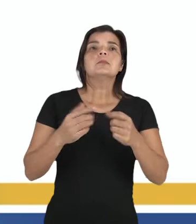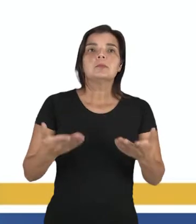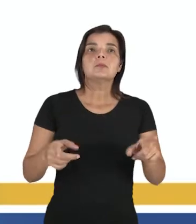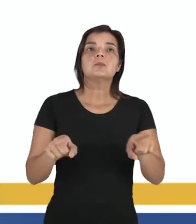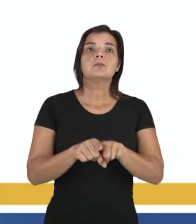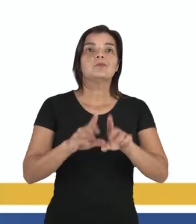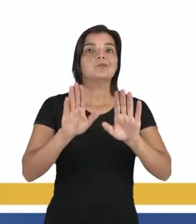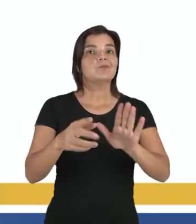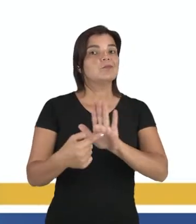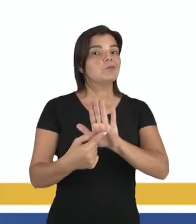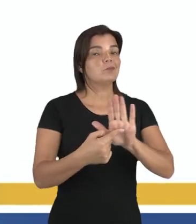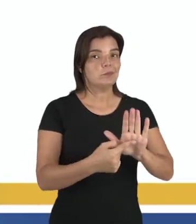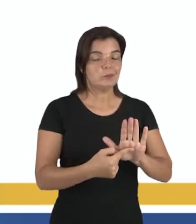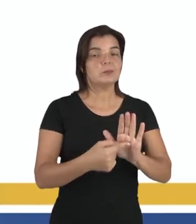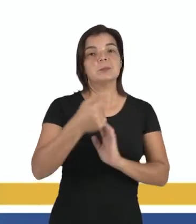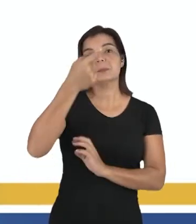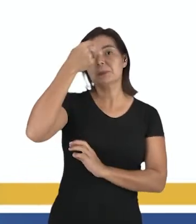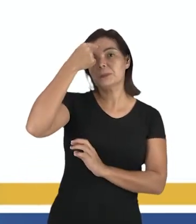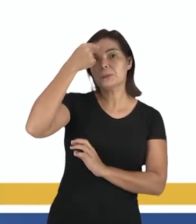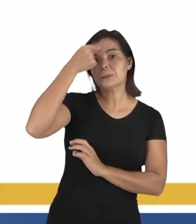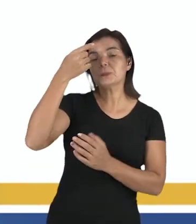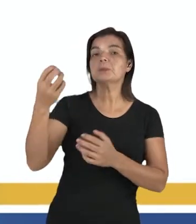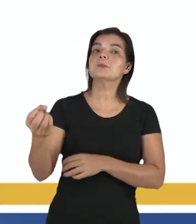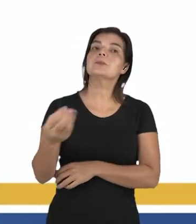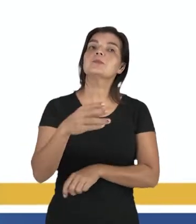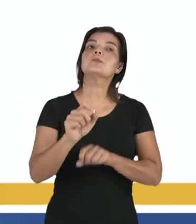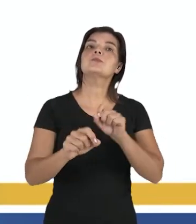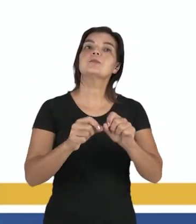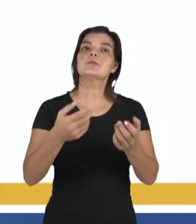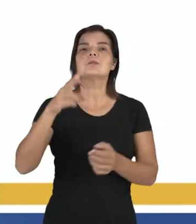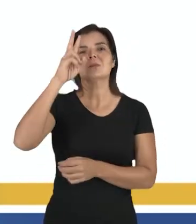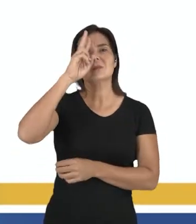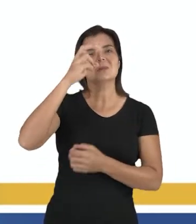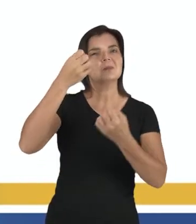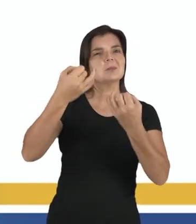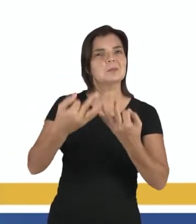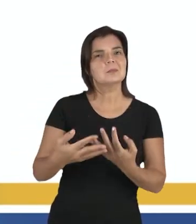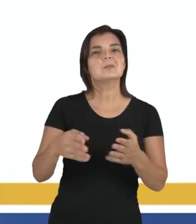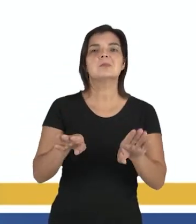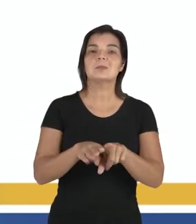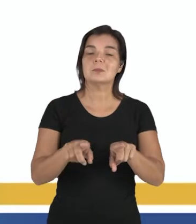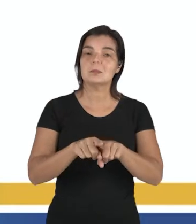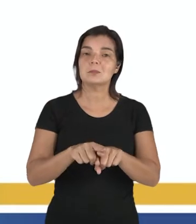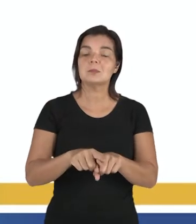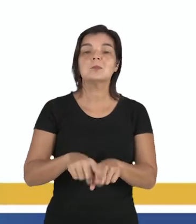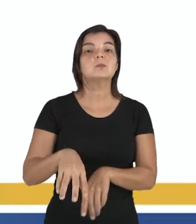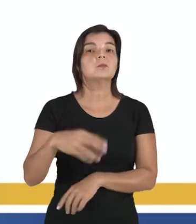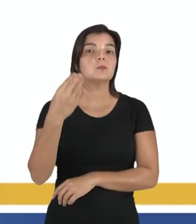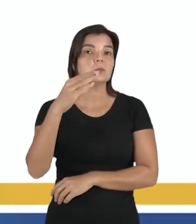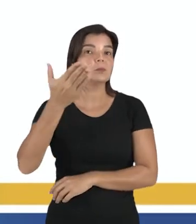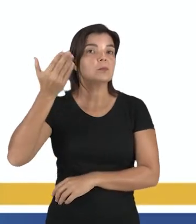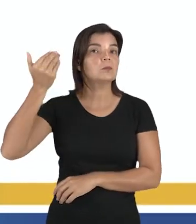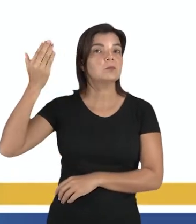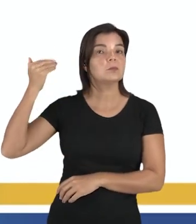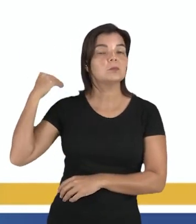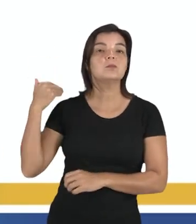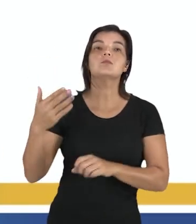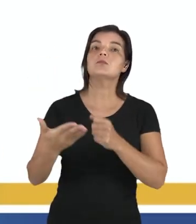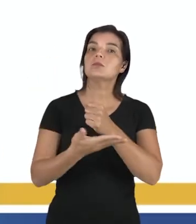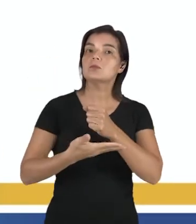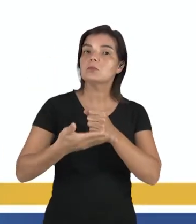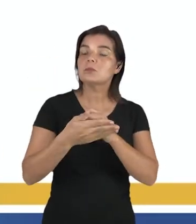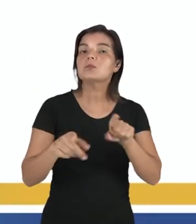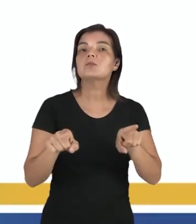subjacente a esse pensamento moderno, é que lembra que eu falei, enquanto a ciência medieval, nas suas bases antigas,